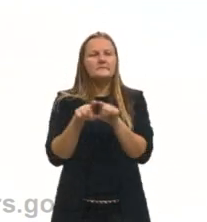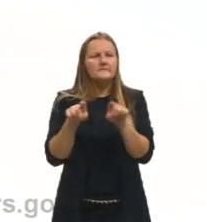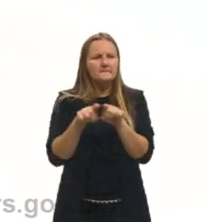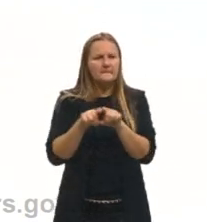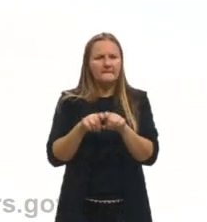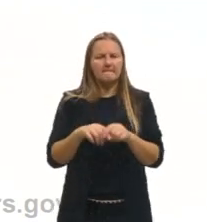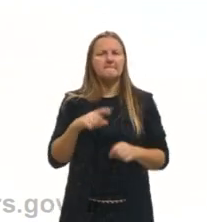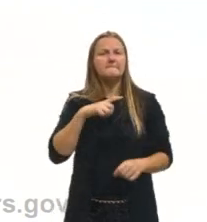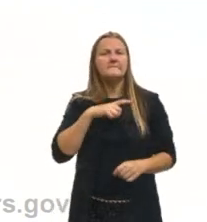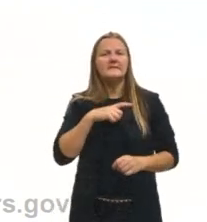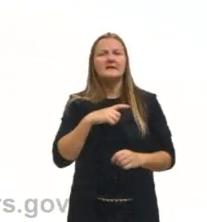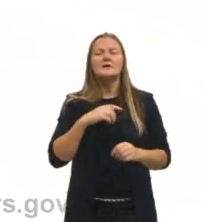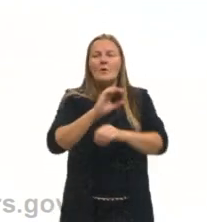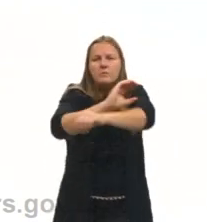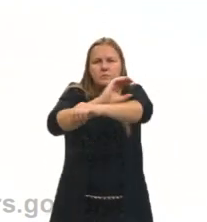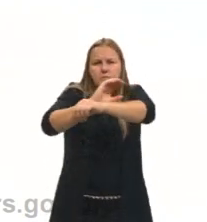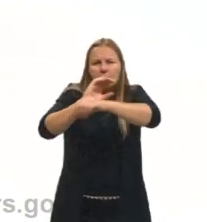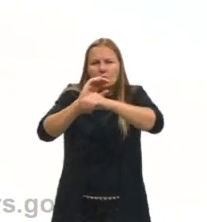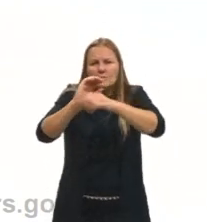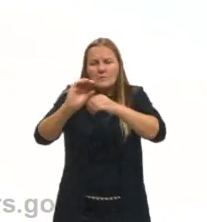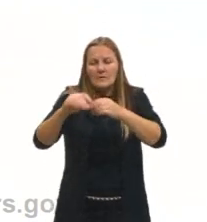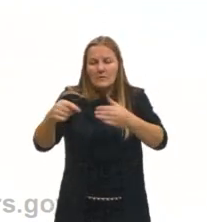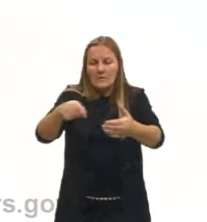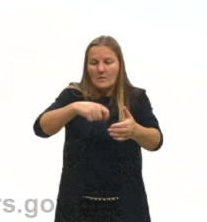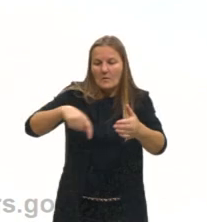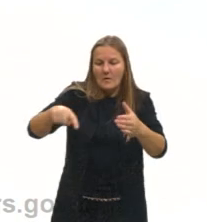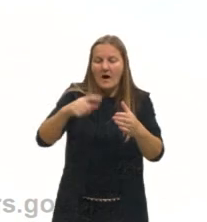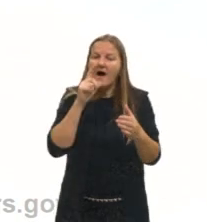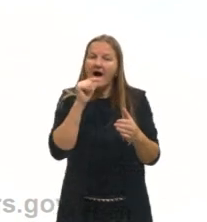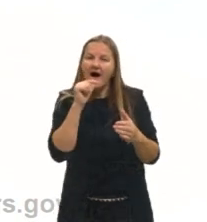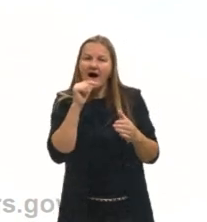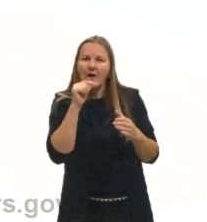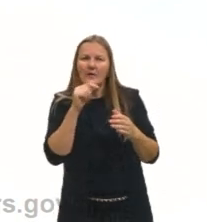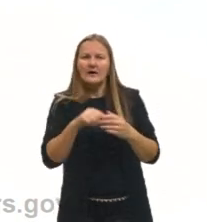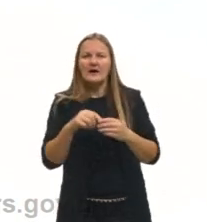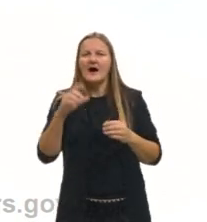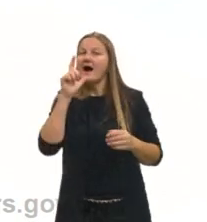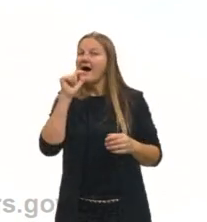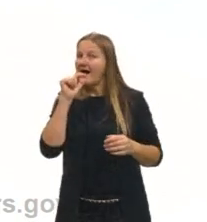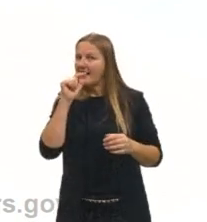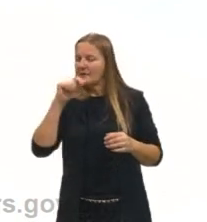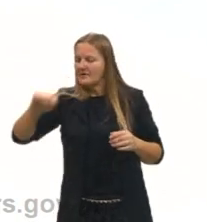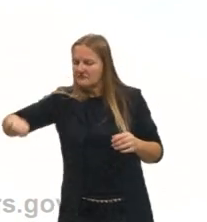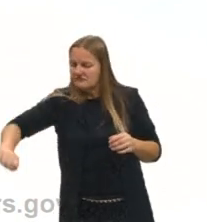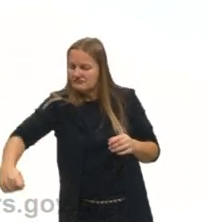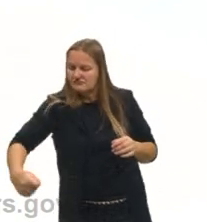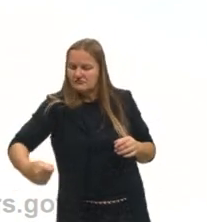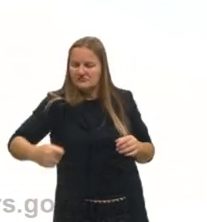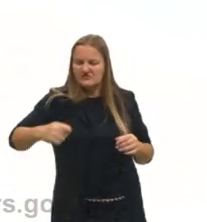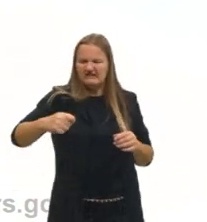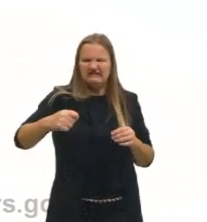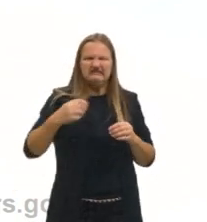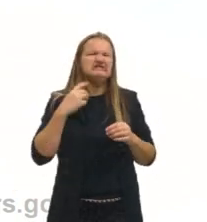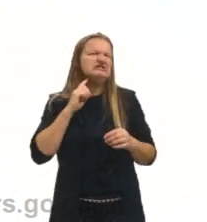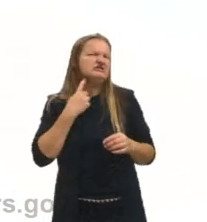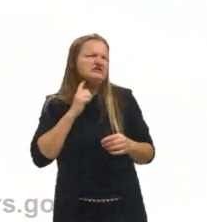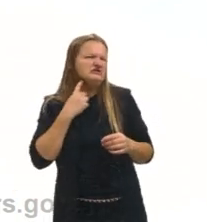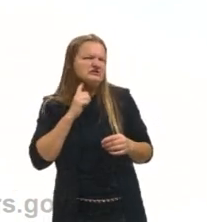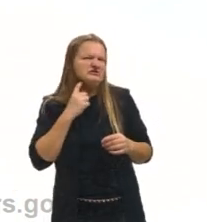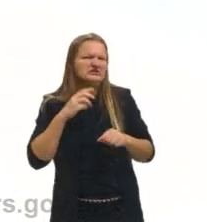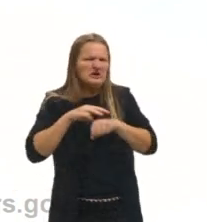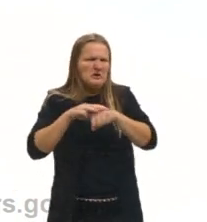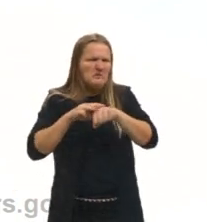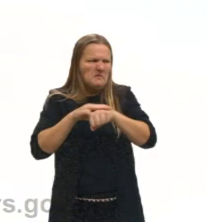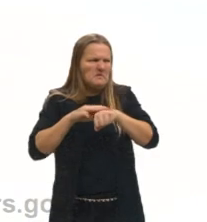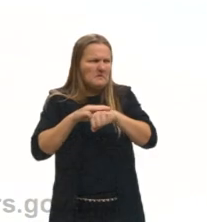e forma uma poça, uma poça d'água. E se a gente coletar uma água dessa poça d'água, barrenta, suja, e deixar